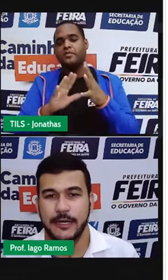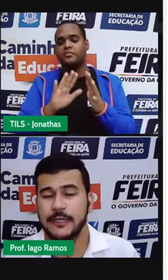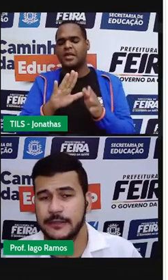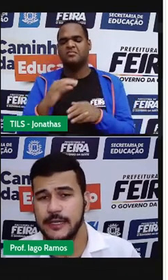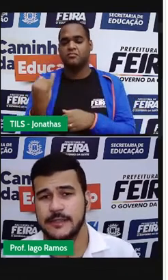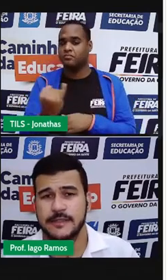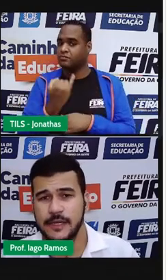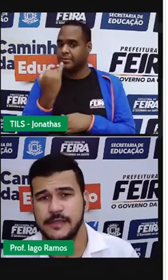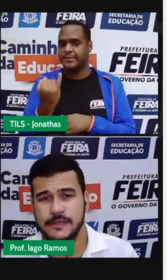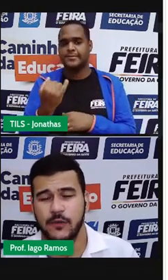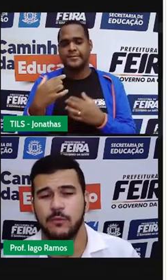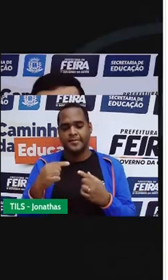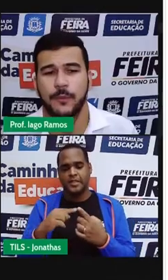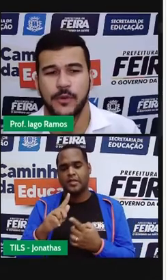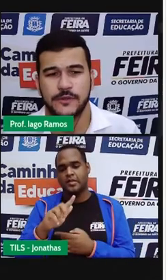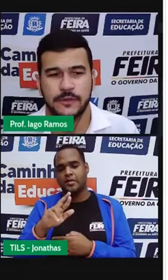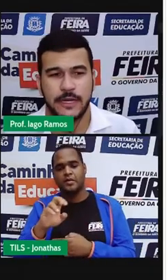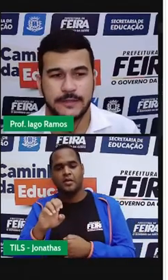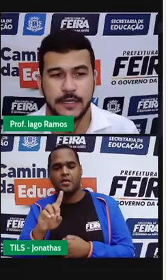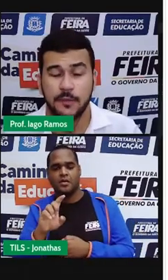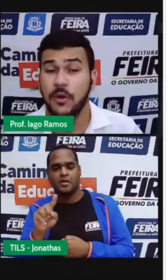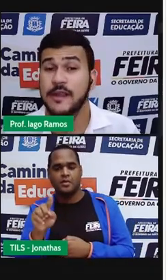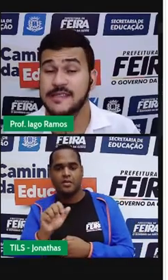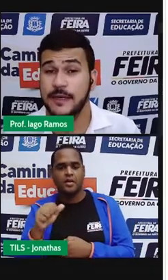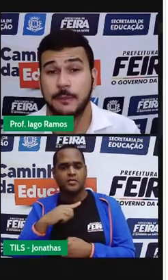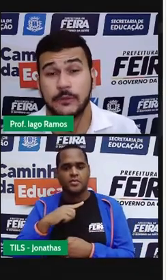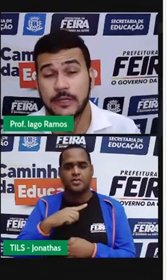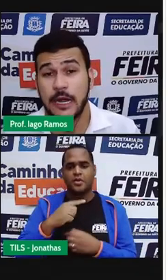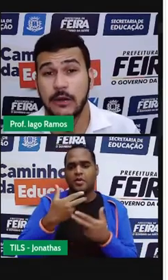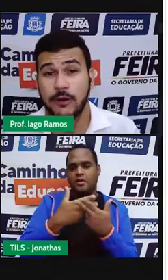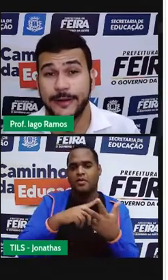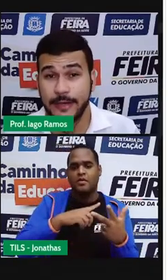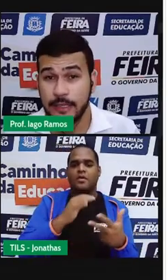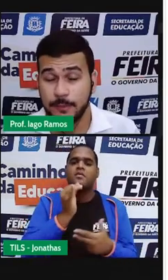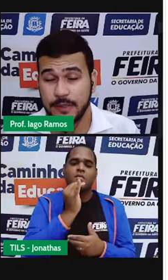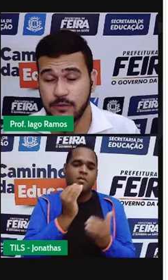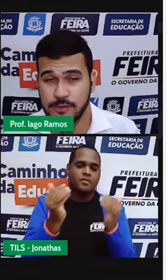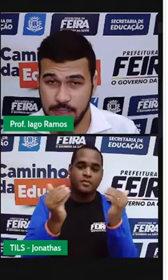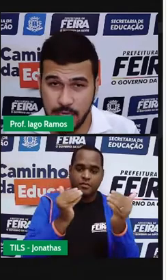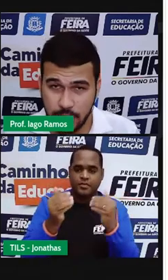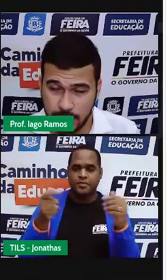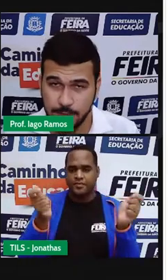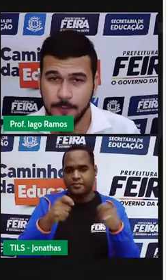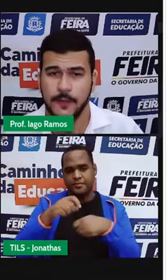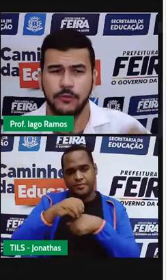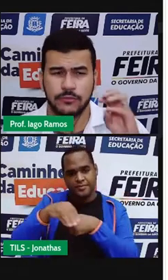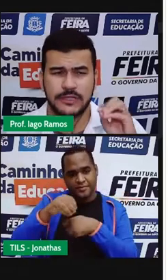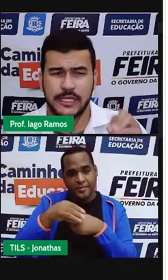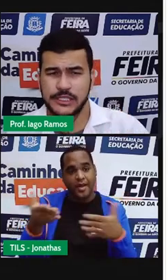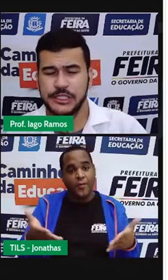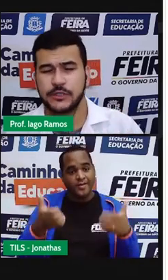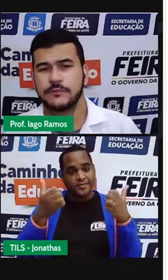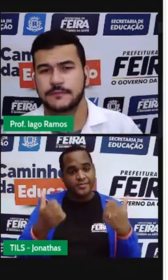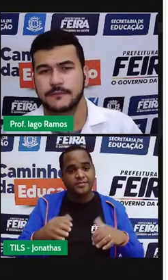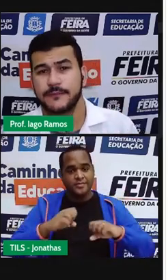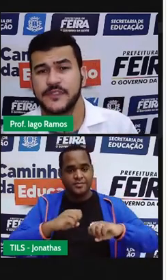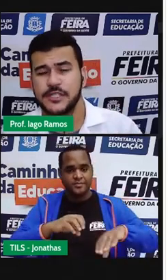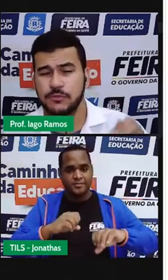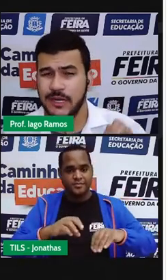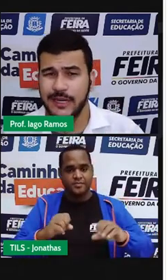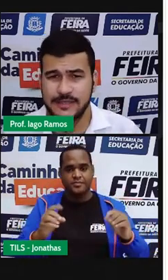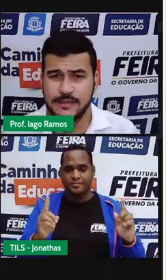grandezas que são proporcionais. Por exemplo, eu trago aqui para a nossa aula um trechinho